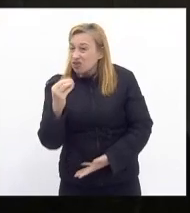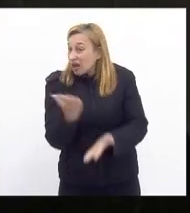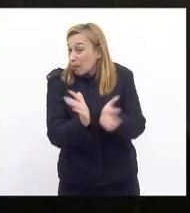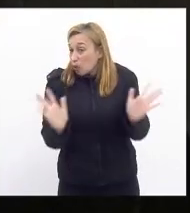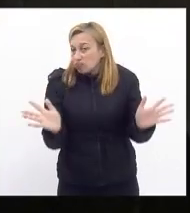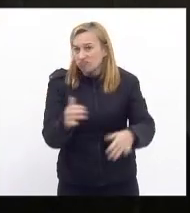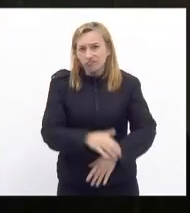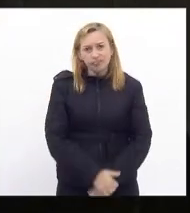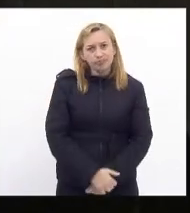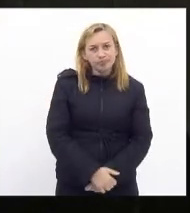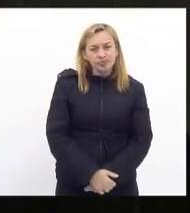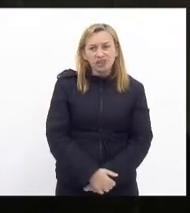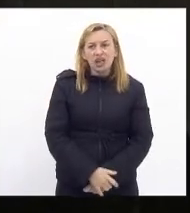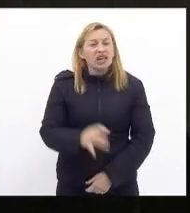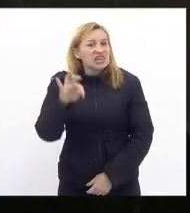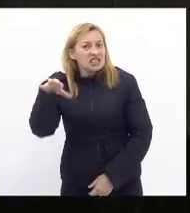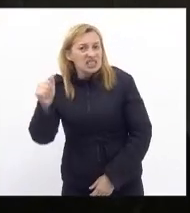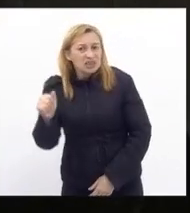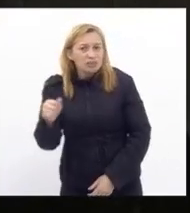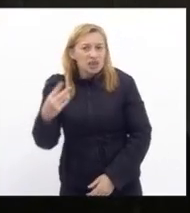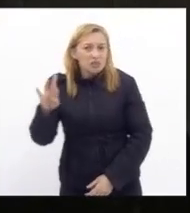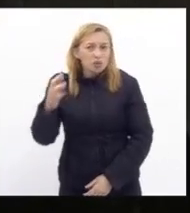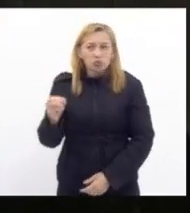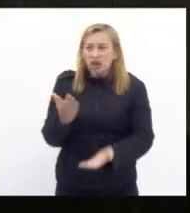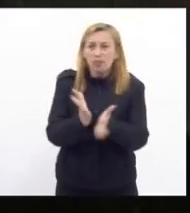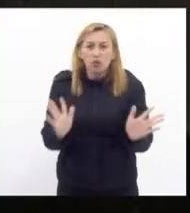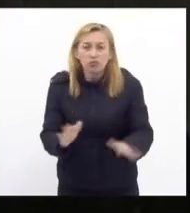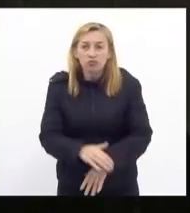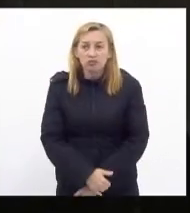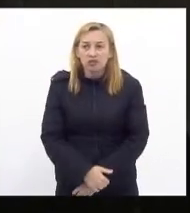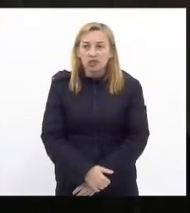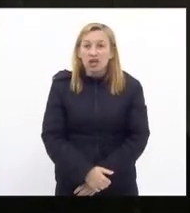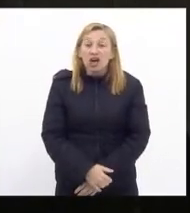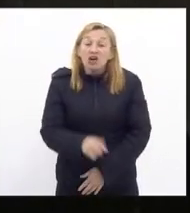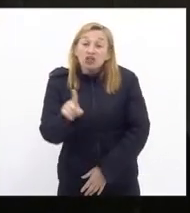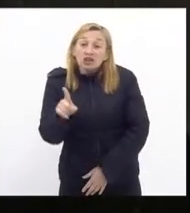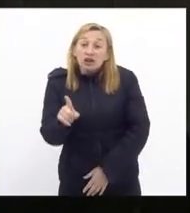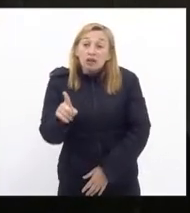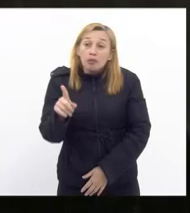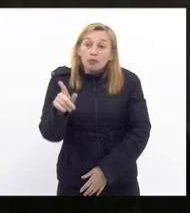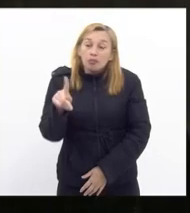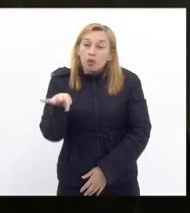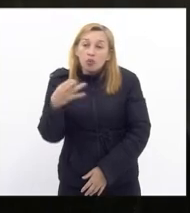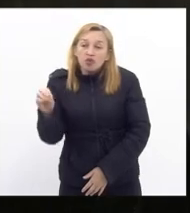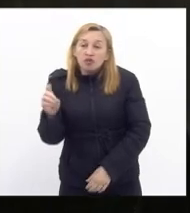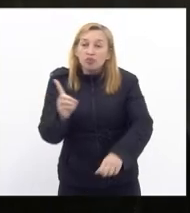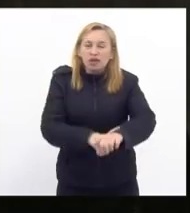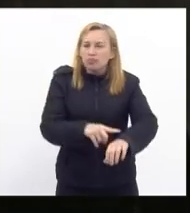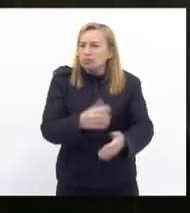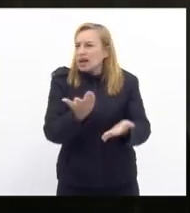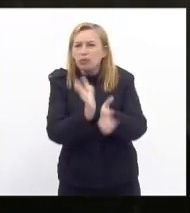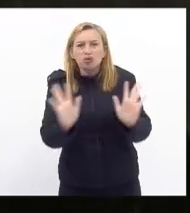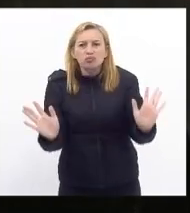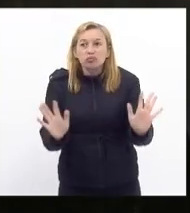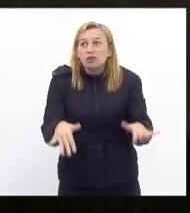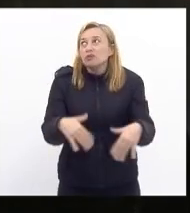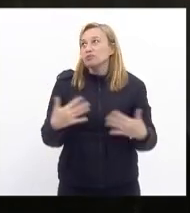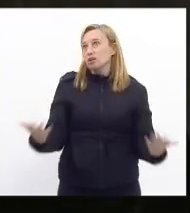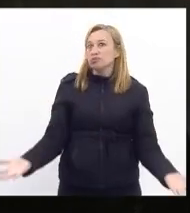licença prêmio acabou ah você vai ser promovido por tempo acabou então gente